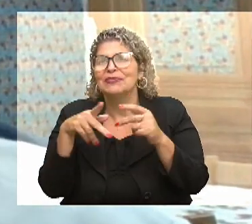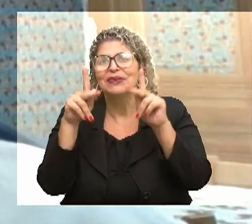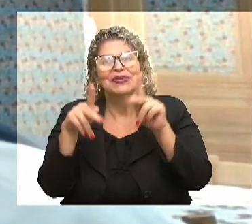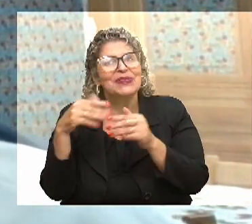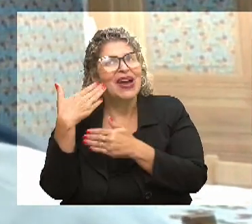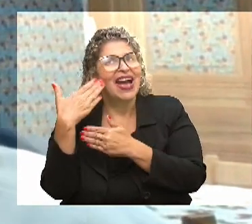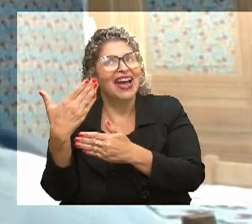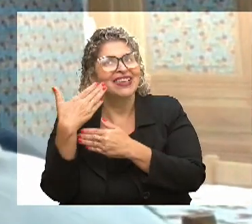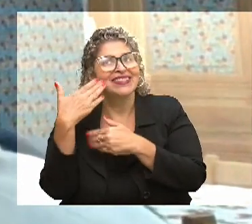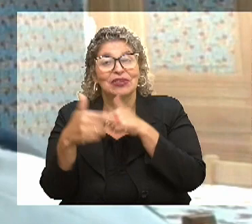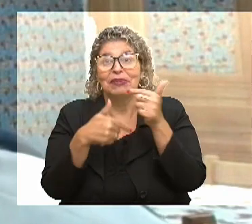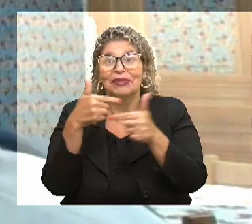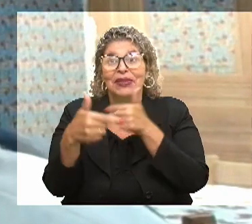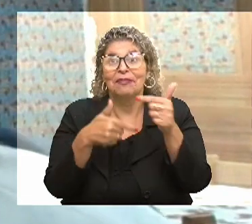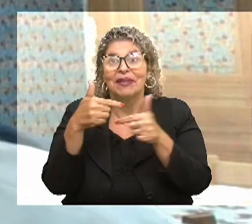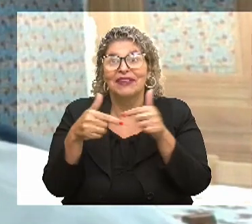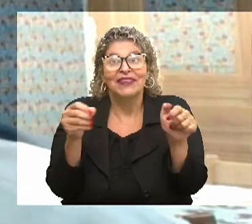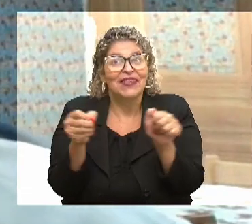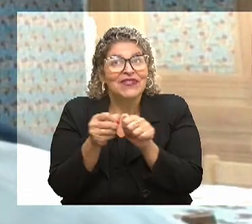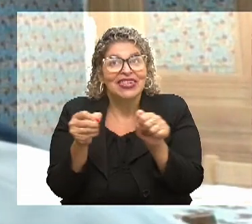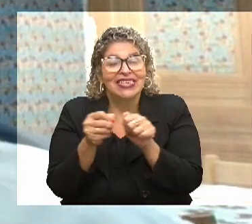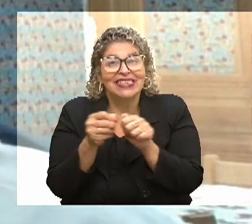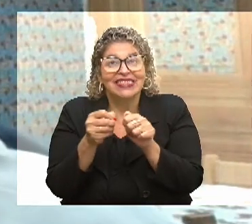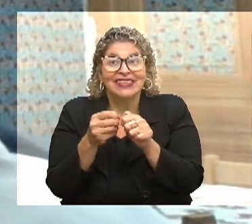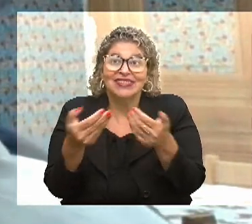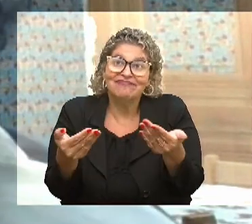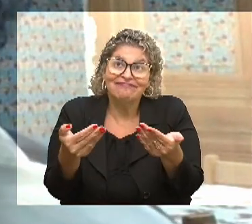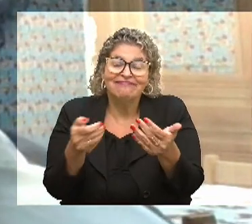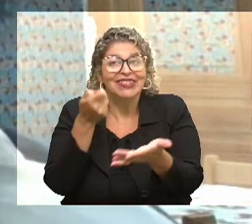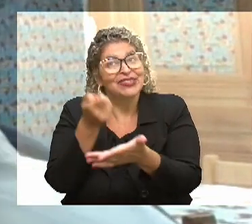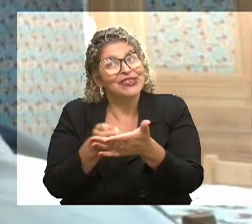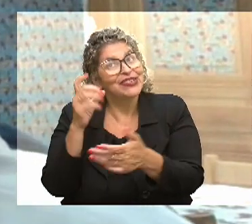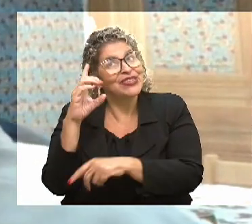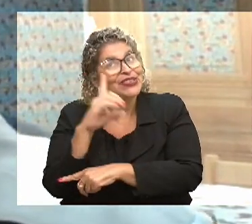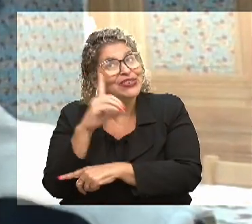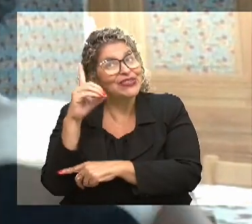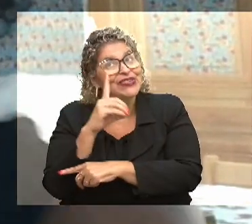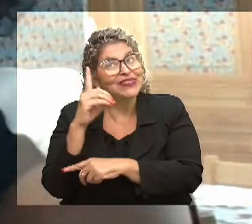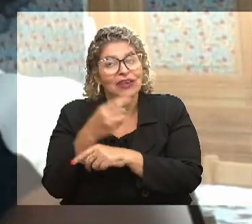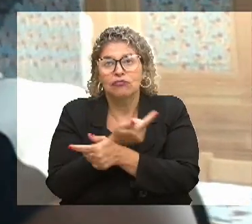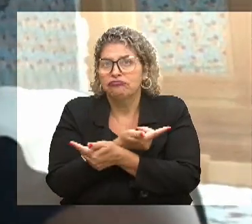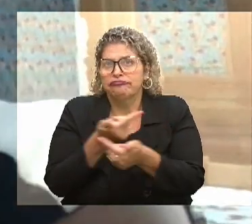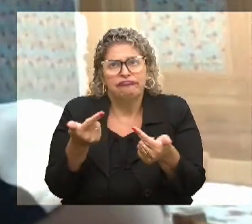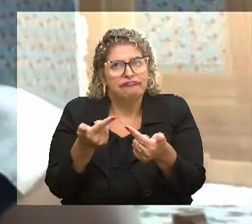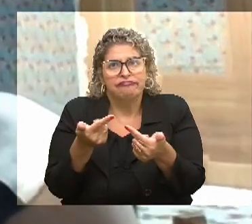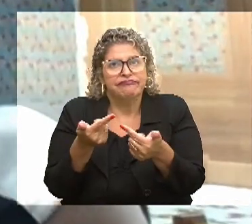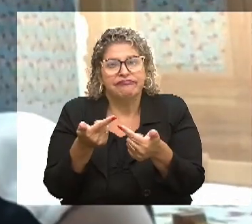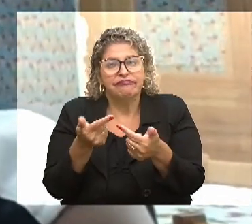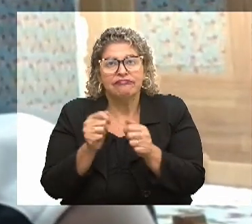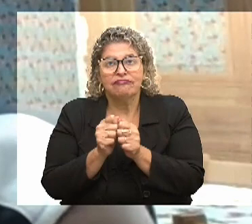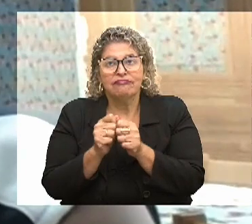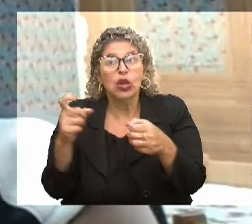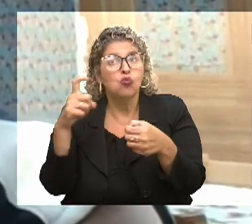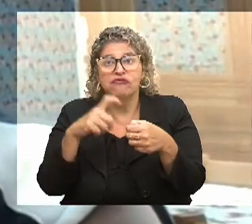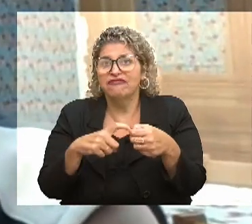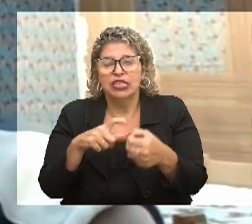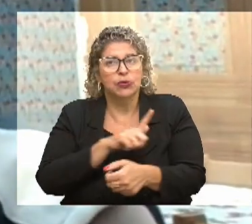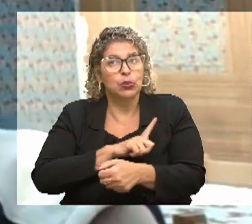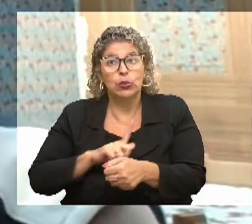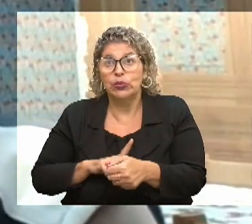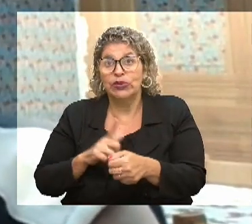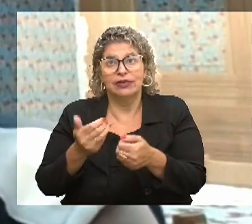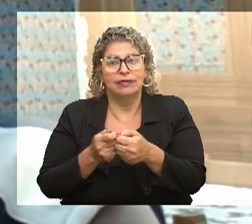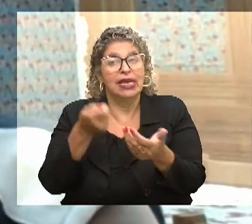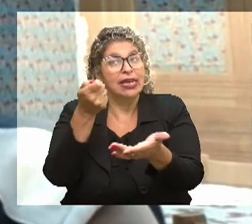pelo trabalho que a gente está fazendo, mas é uma luta dia a dia. Principalmente quando a gente não tem convênio com o governo.